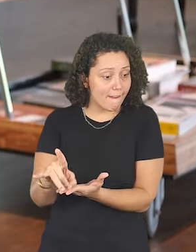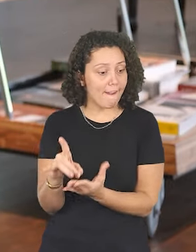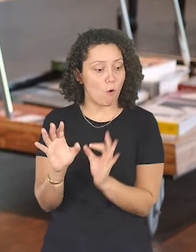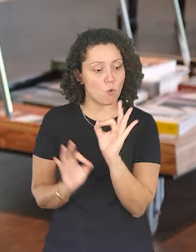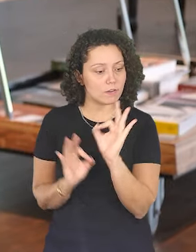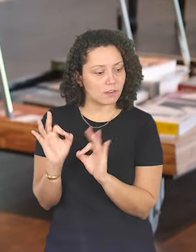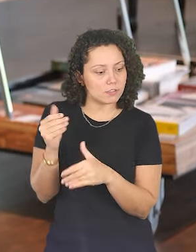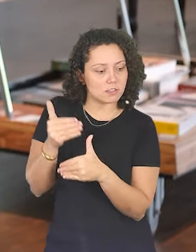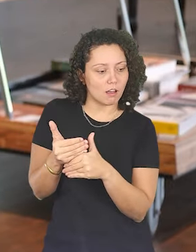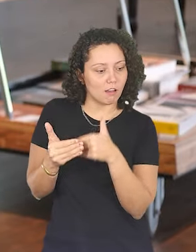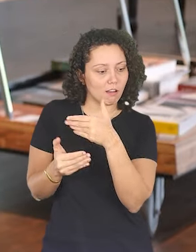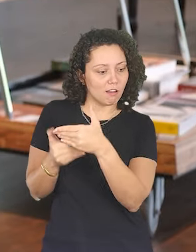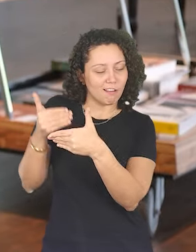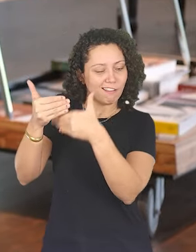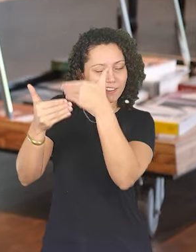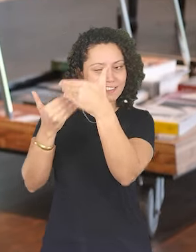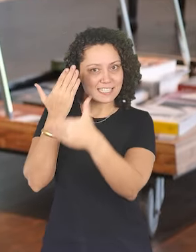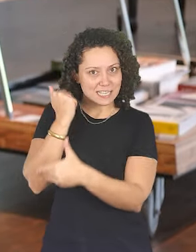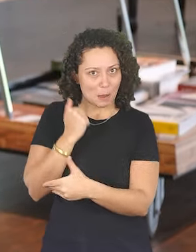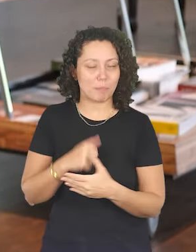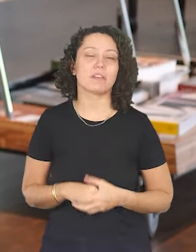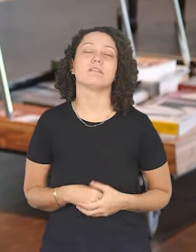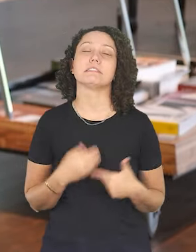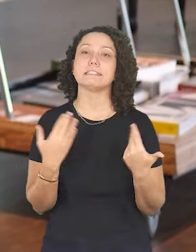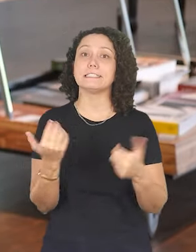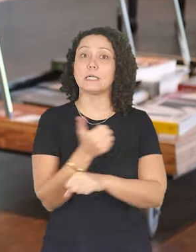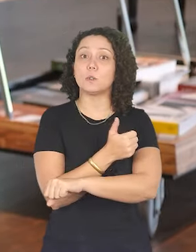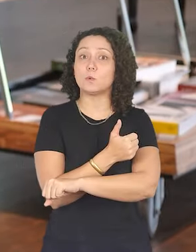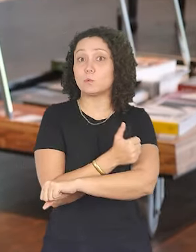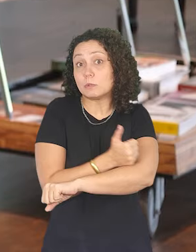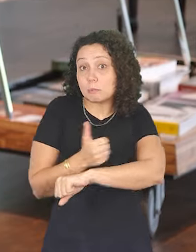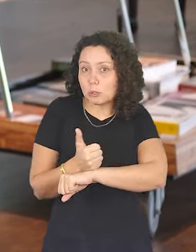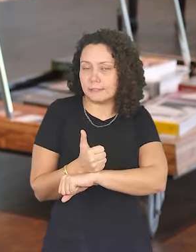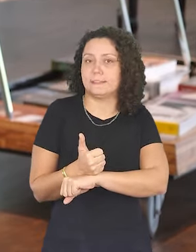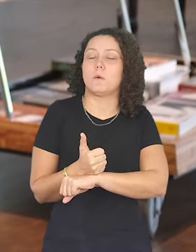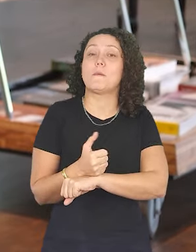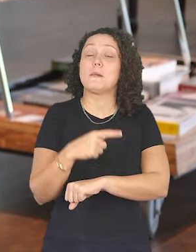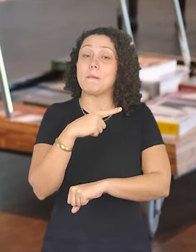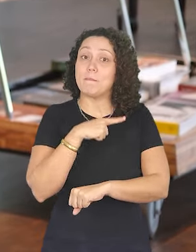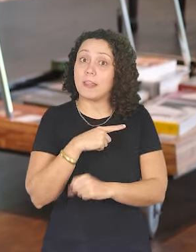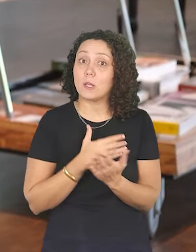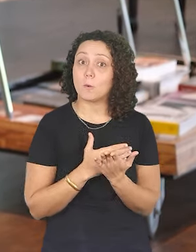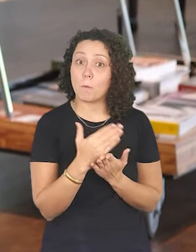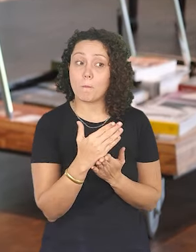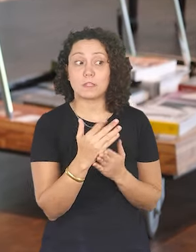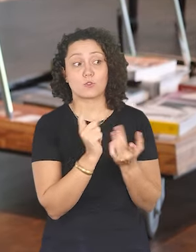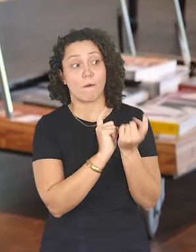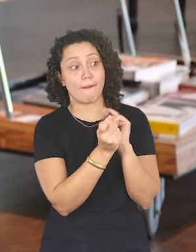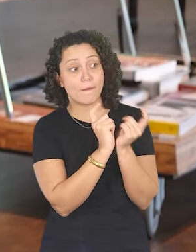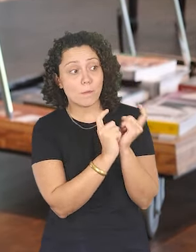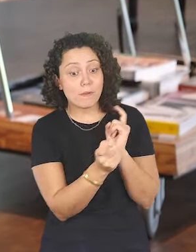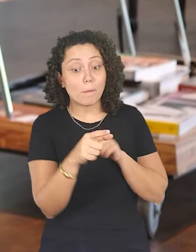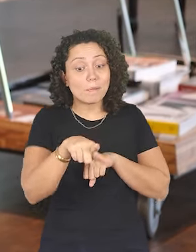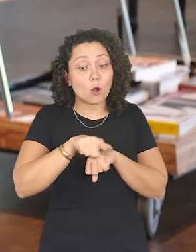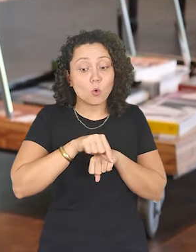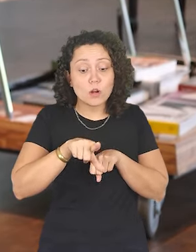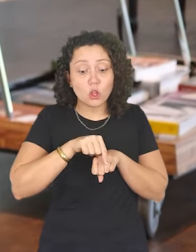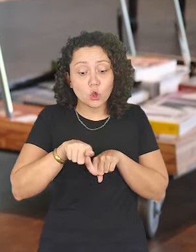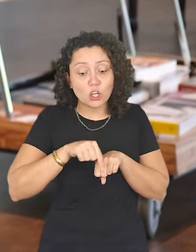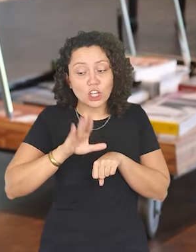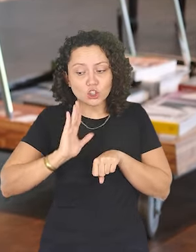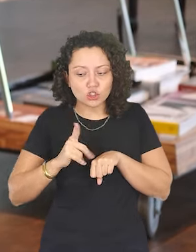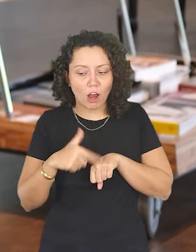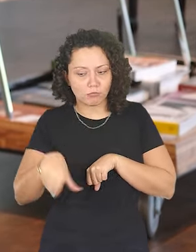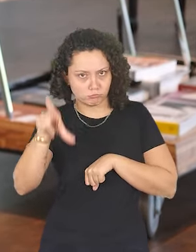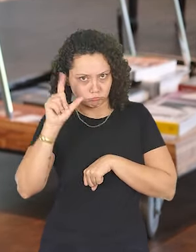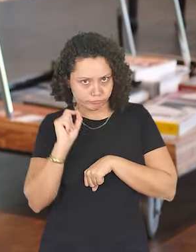no caso das exposições de arte, o produtor começa participando de algumas reuniões quando a curadoria,